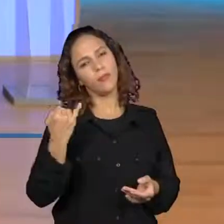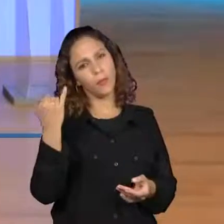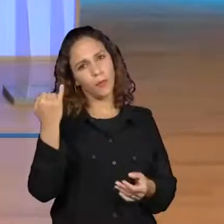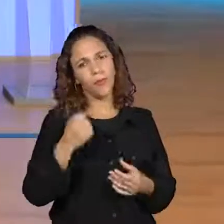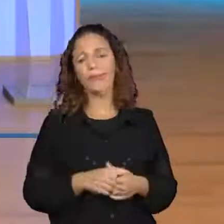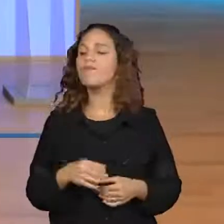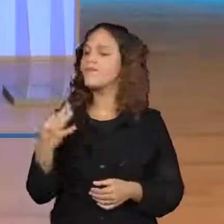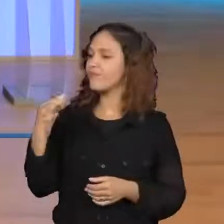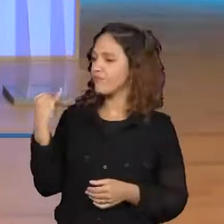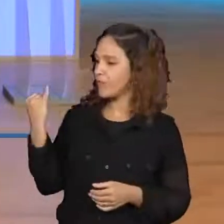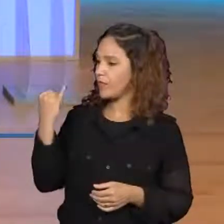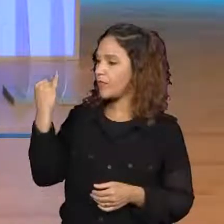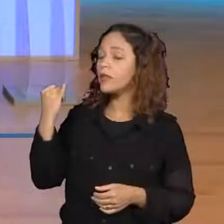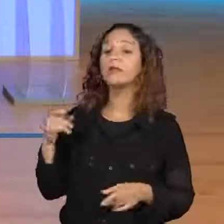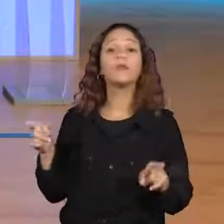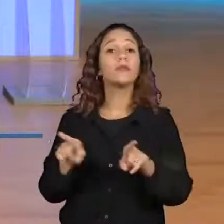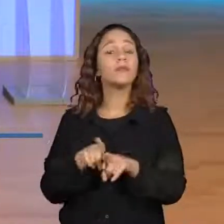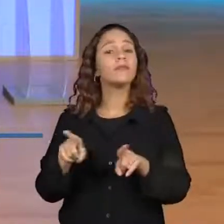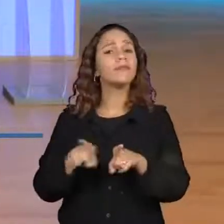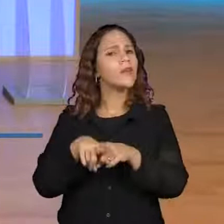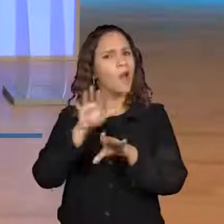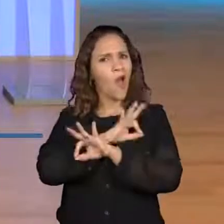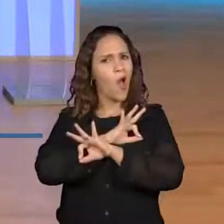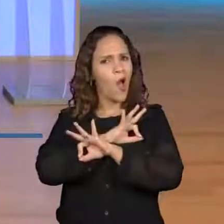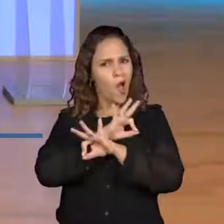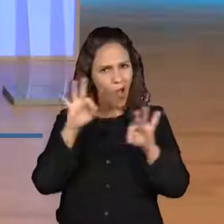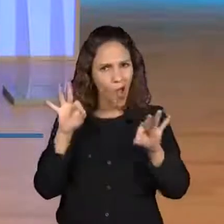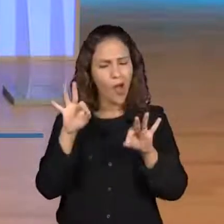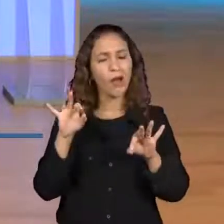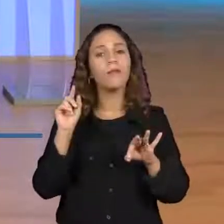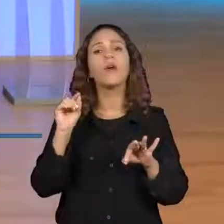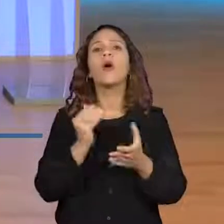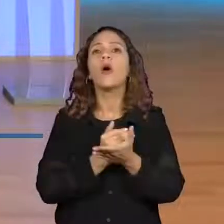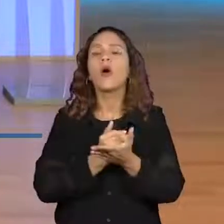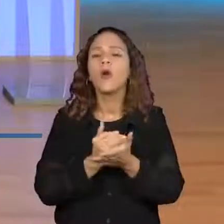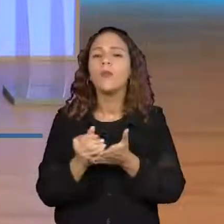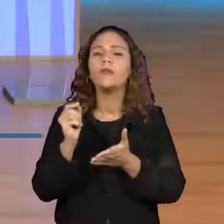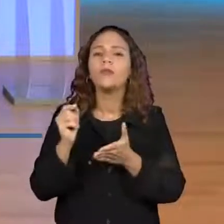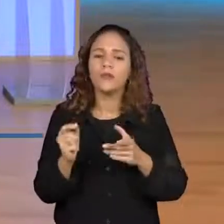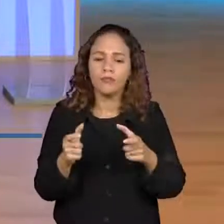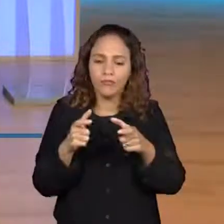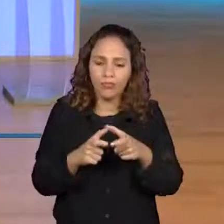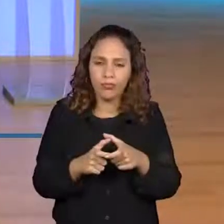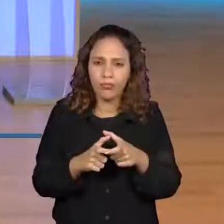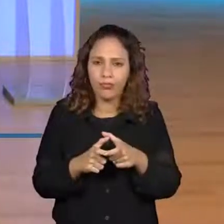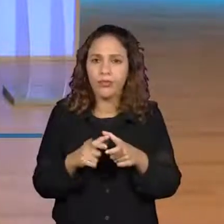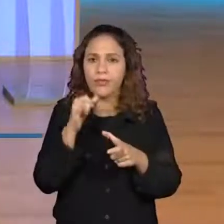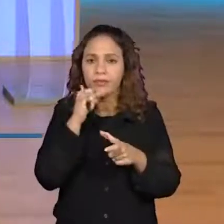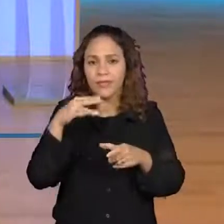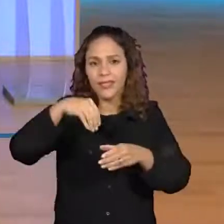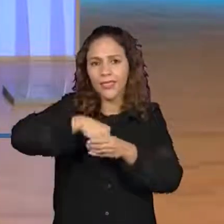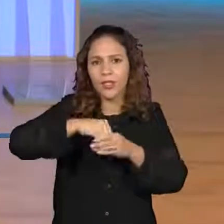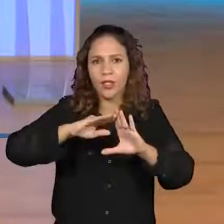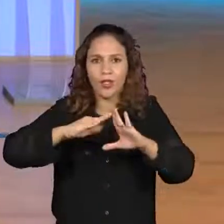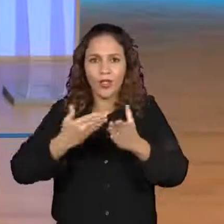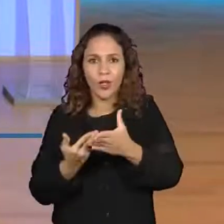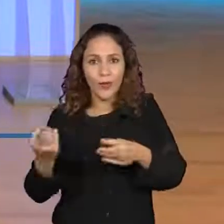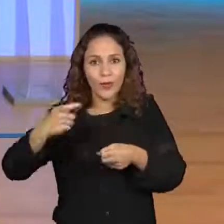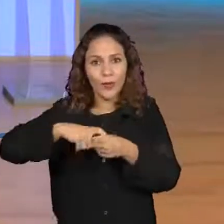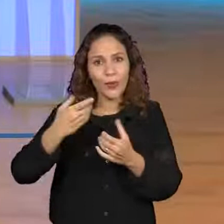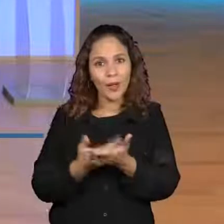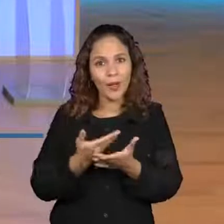muito importante. E uma ótima atividade é começar do menor para o maior. Você mesmo, na sua escola, agora, com as aulas